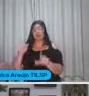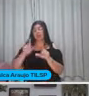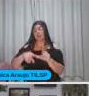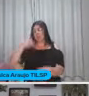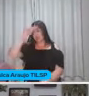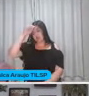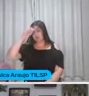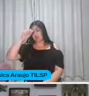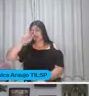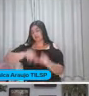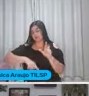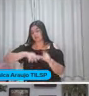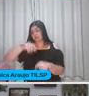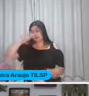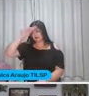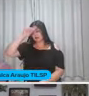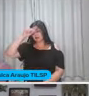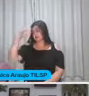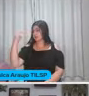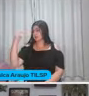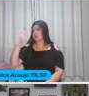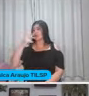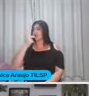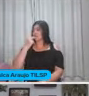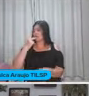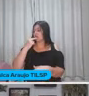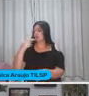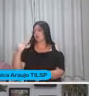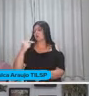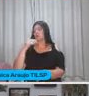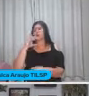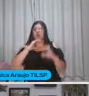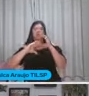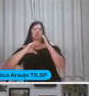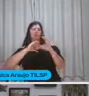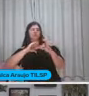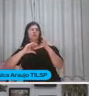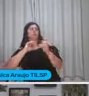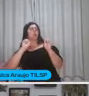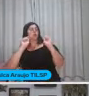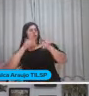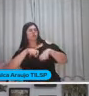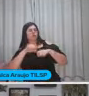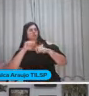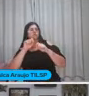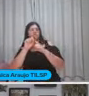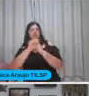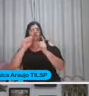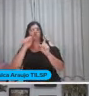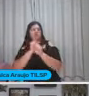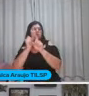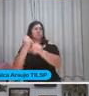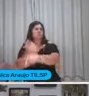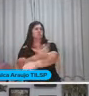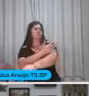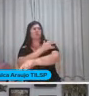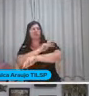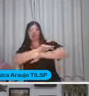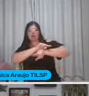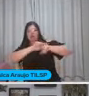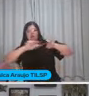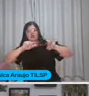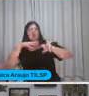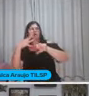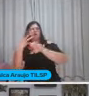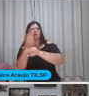científico Mas também No uso da língua Na comunicação Nas competências Sócio emocionais E muitas vezes Eu vejo